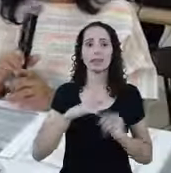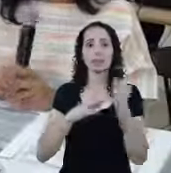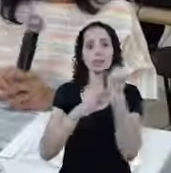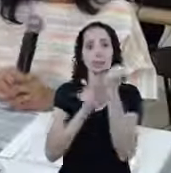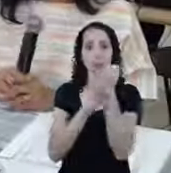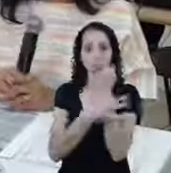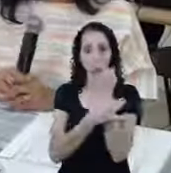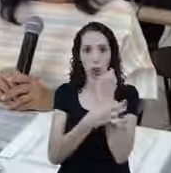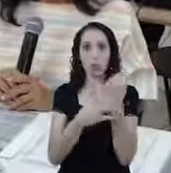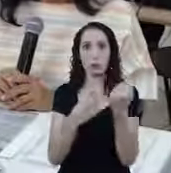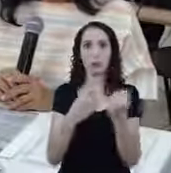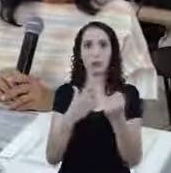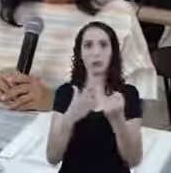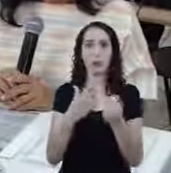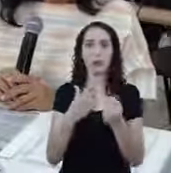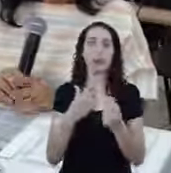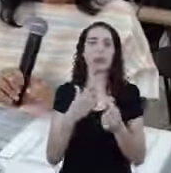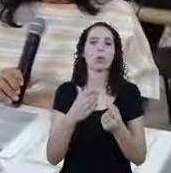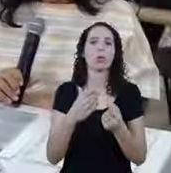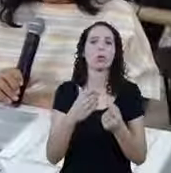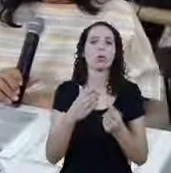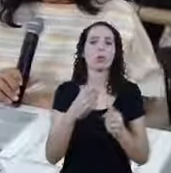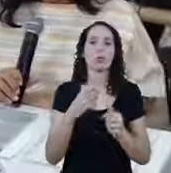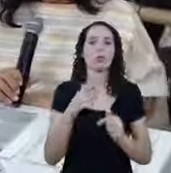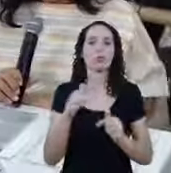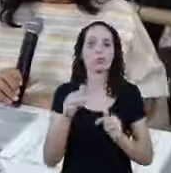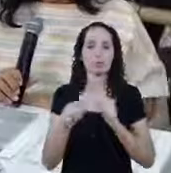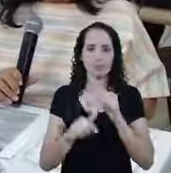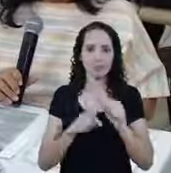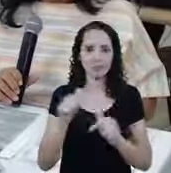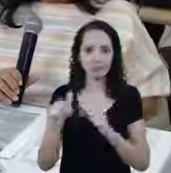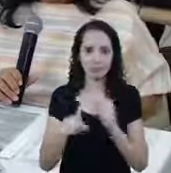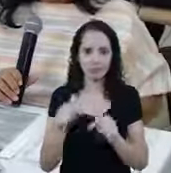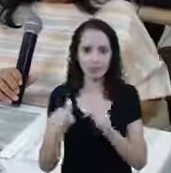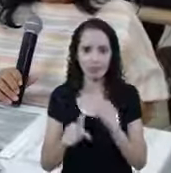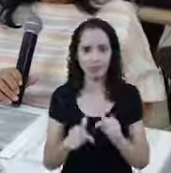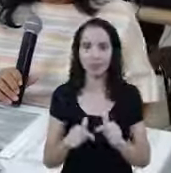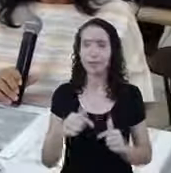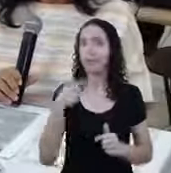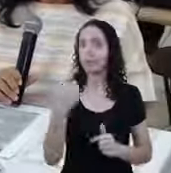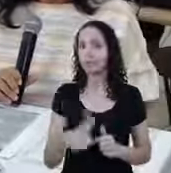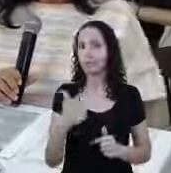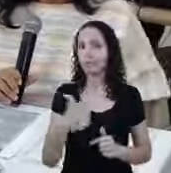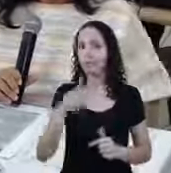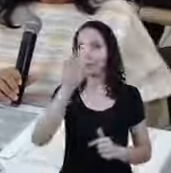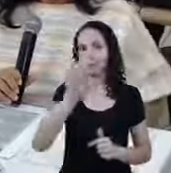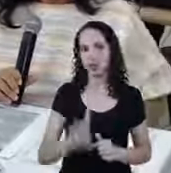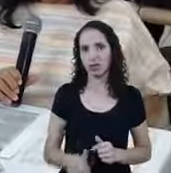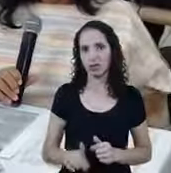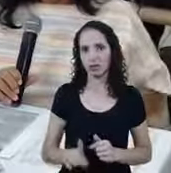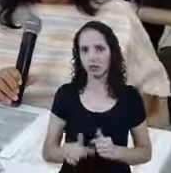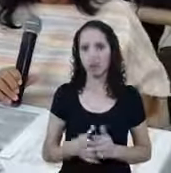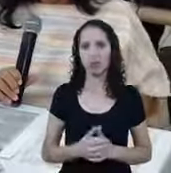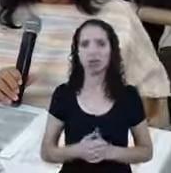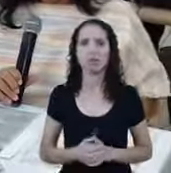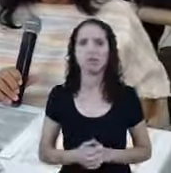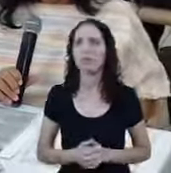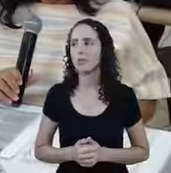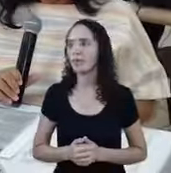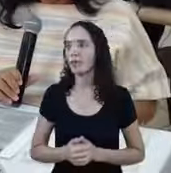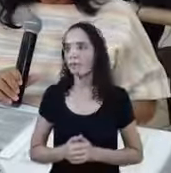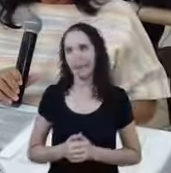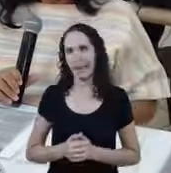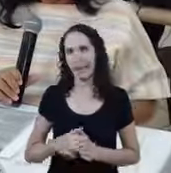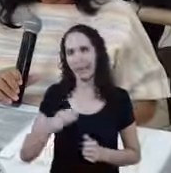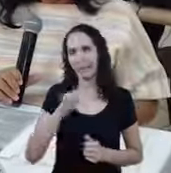é clara nesse sentido Quem recebe o seguro desemprego Não tem direito Auxílio emergencial Agora é uma situação